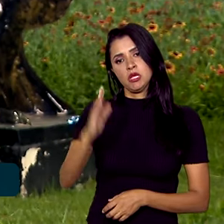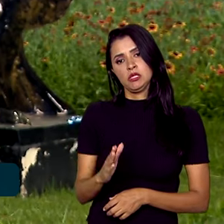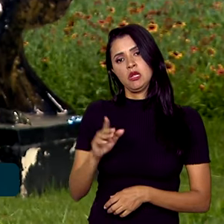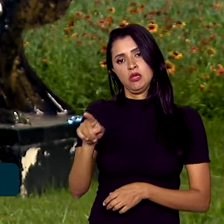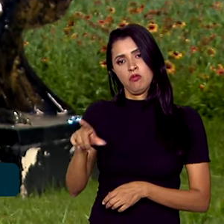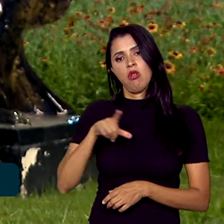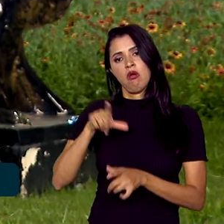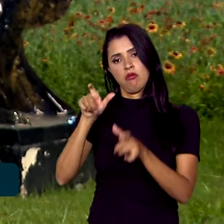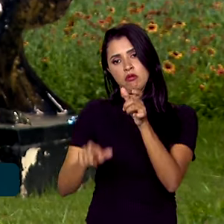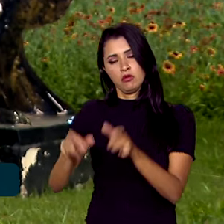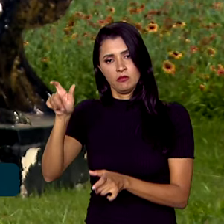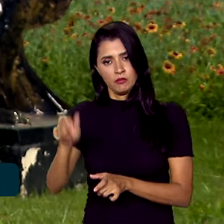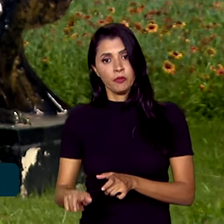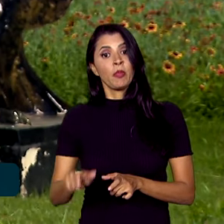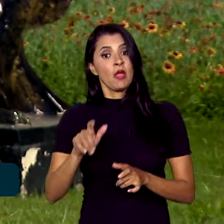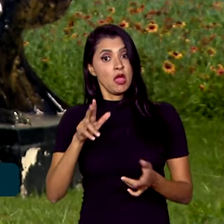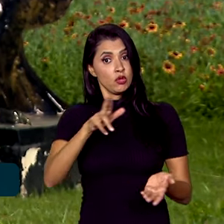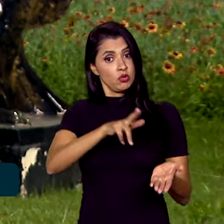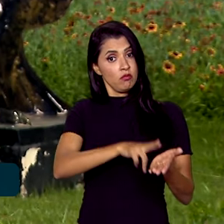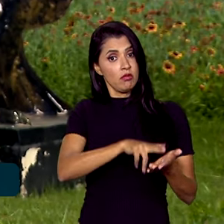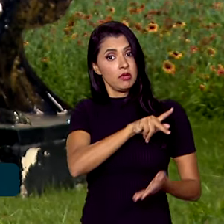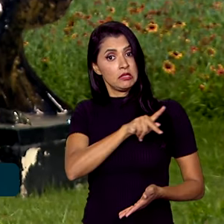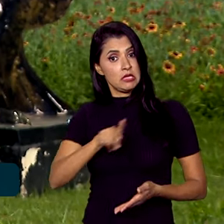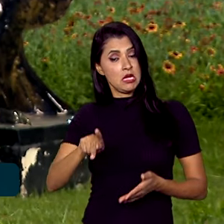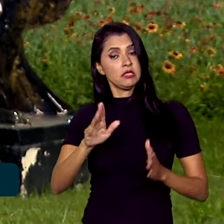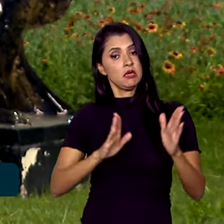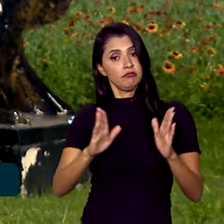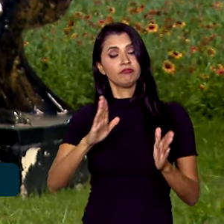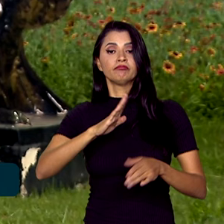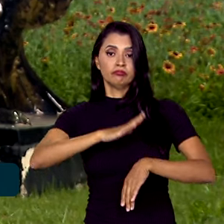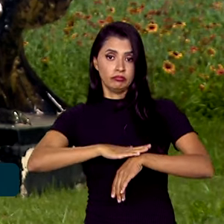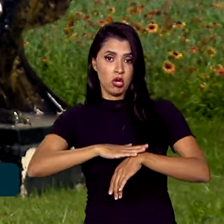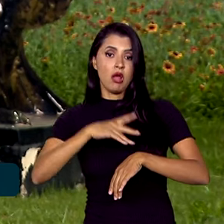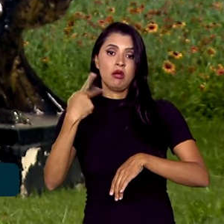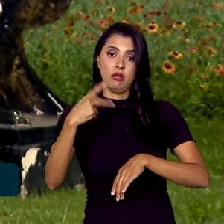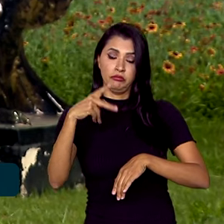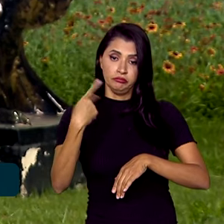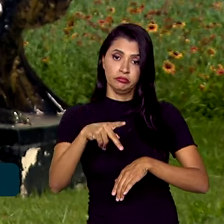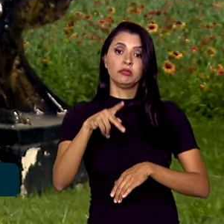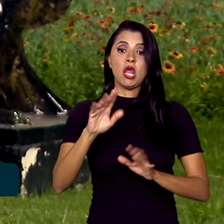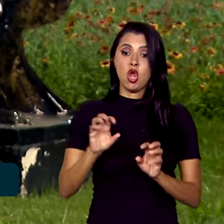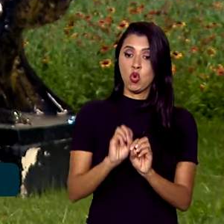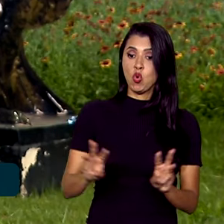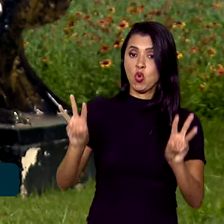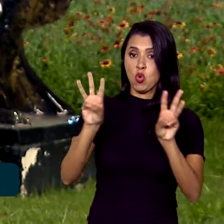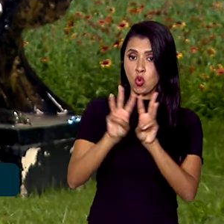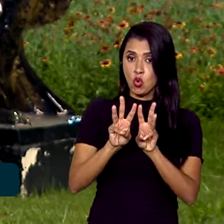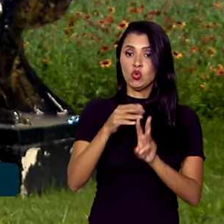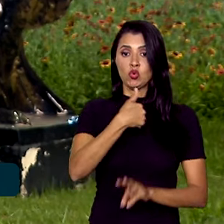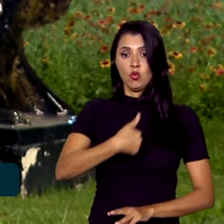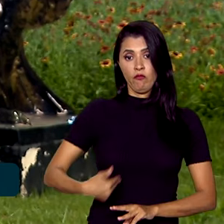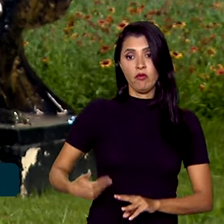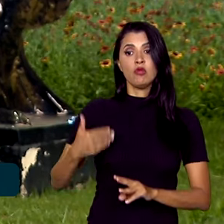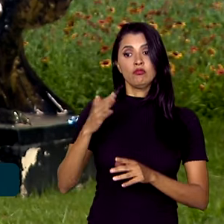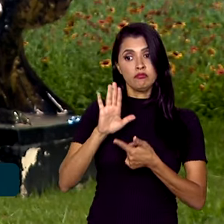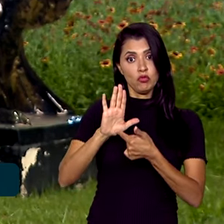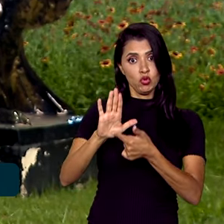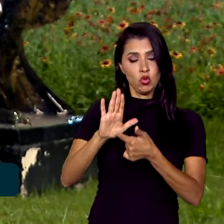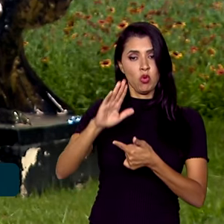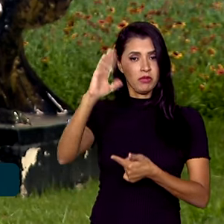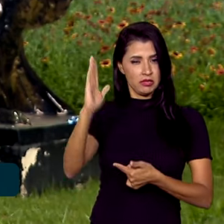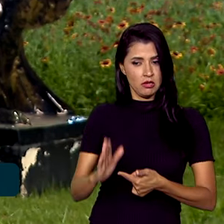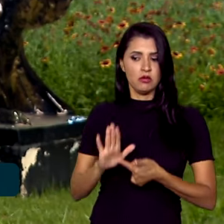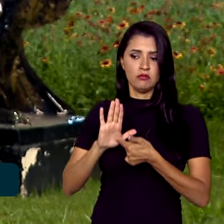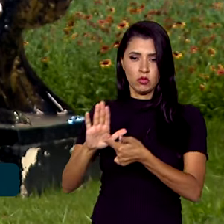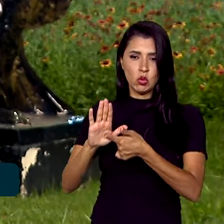presidência temporária do Conselho de Segurança da ONU, o governo brasileiro chegou a apresentar uma resolução em que pedia a criação